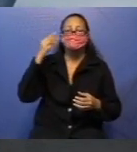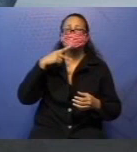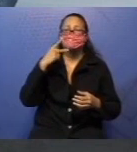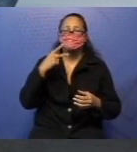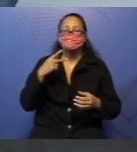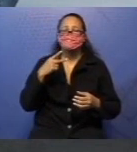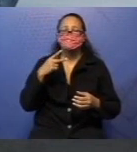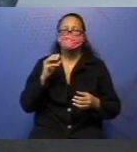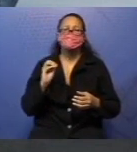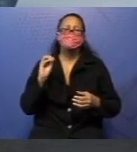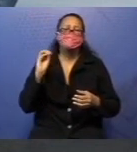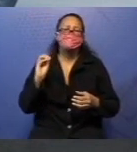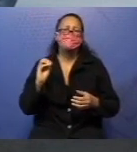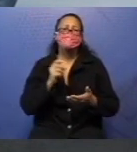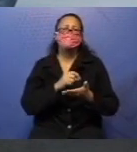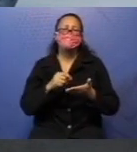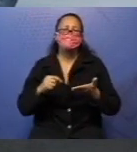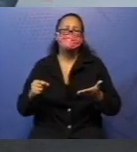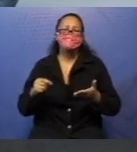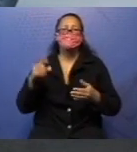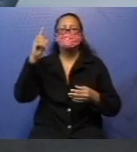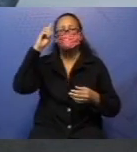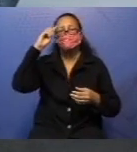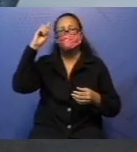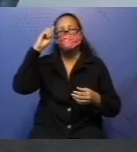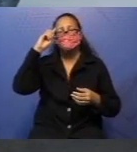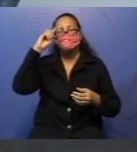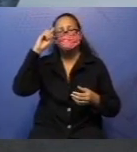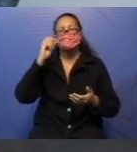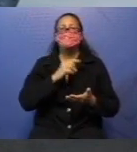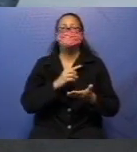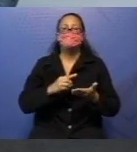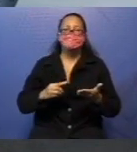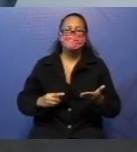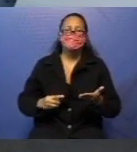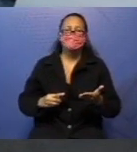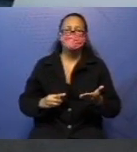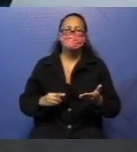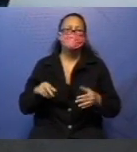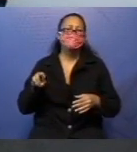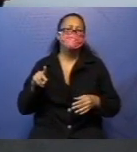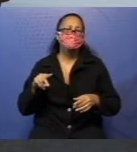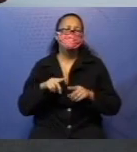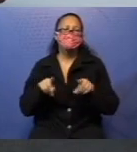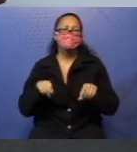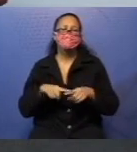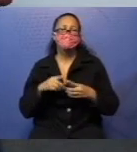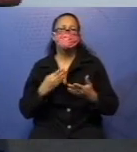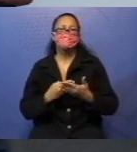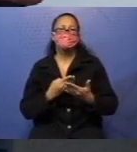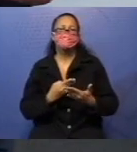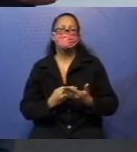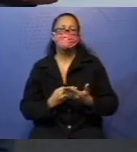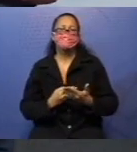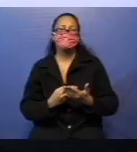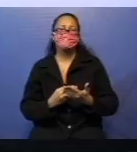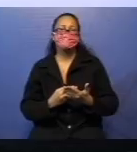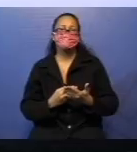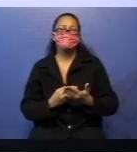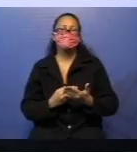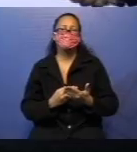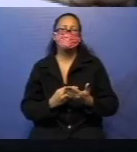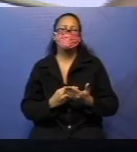as datas na apostila, no material aí também, igual a gente faz na sala de aula, tá? Então, o nome do